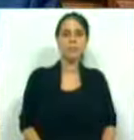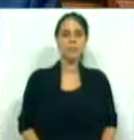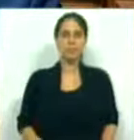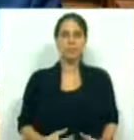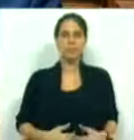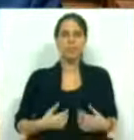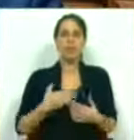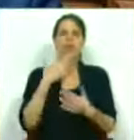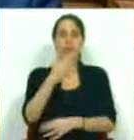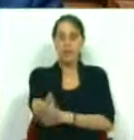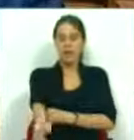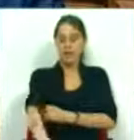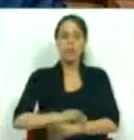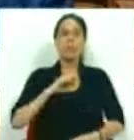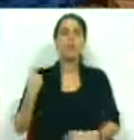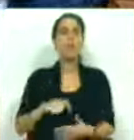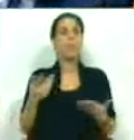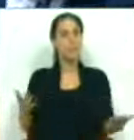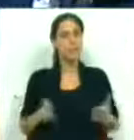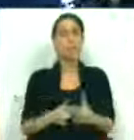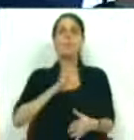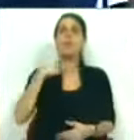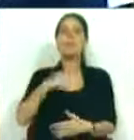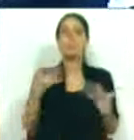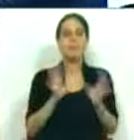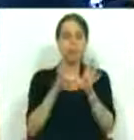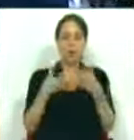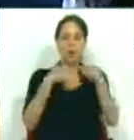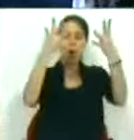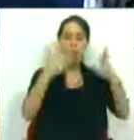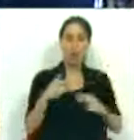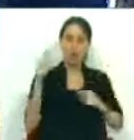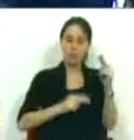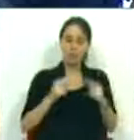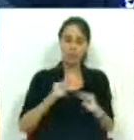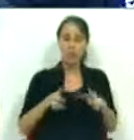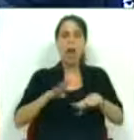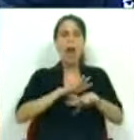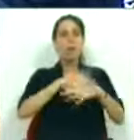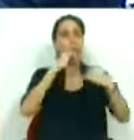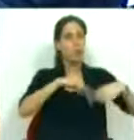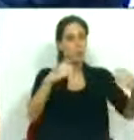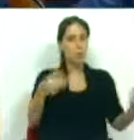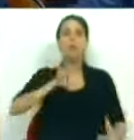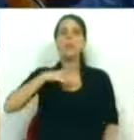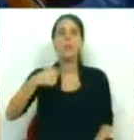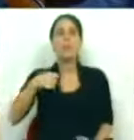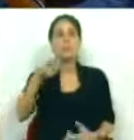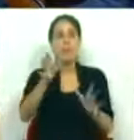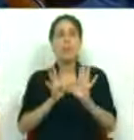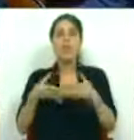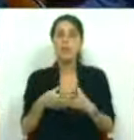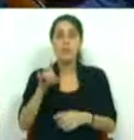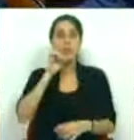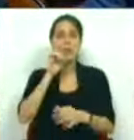Muito obrigada, Sr. Presidente, Sr. Presidente da Comissão de Orçamento de Finanças e Administração Pública, Sr. Presidente da